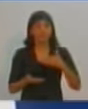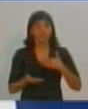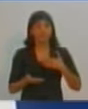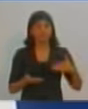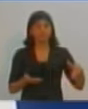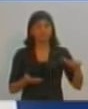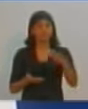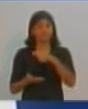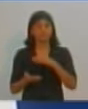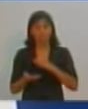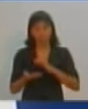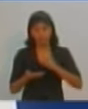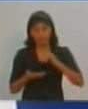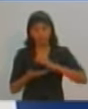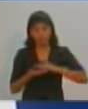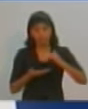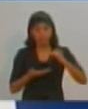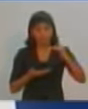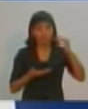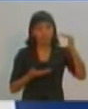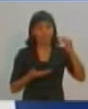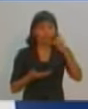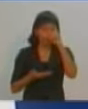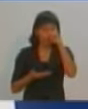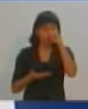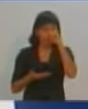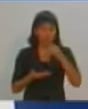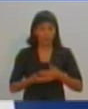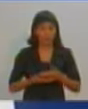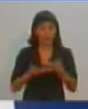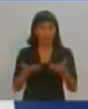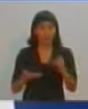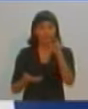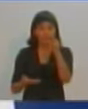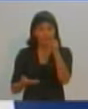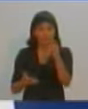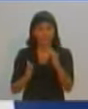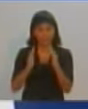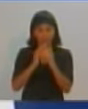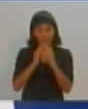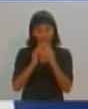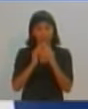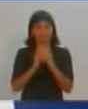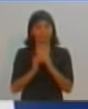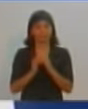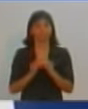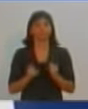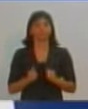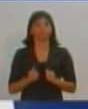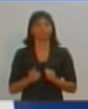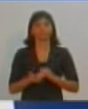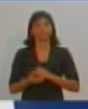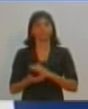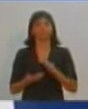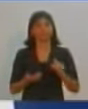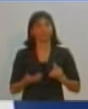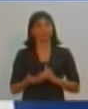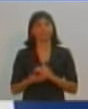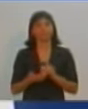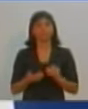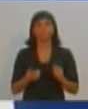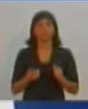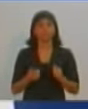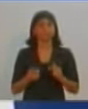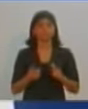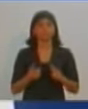municipal para atender com exclusividade você que está aí na sua casa. O hospital regional, que é o HR, ele